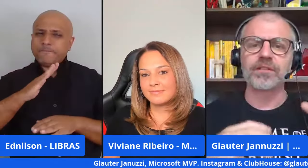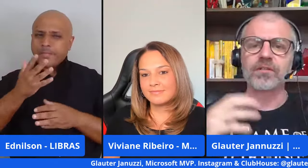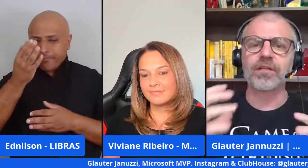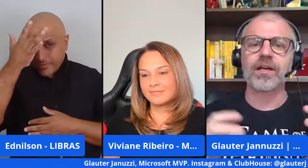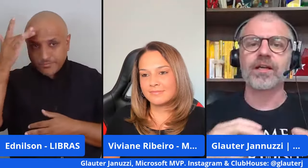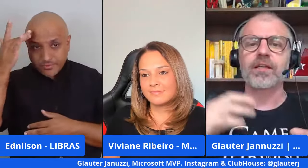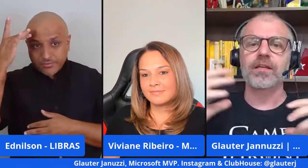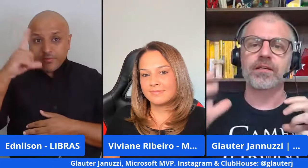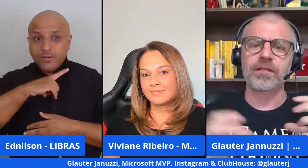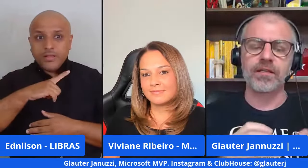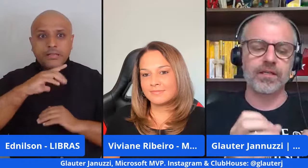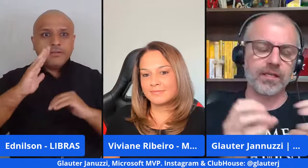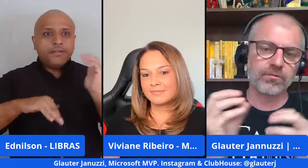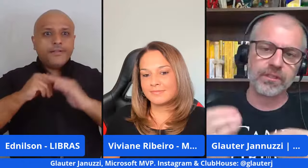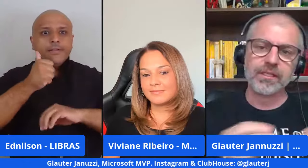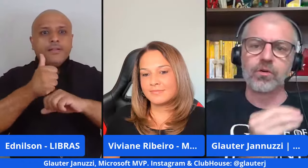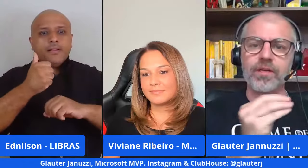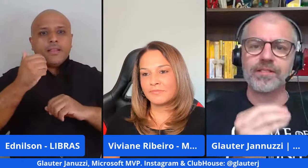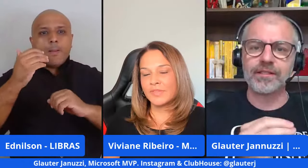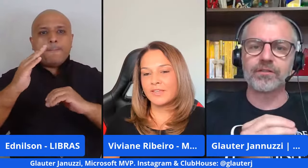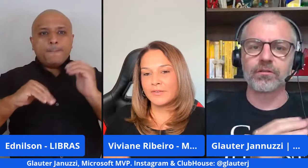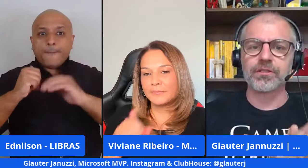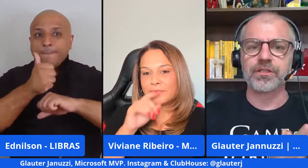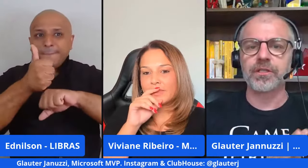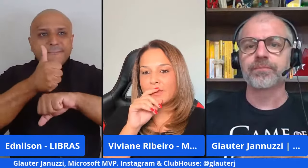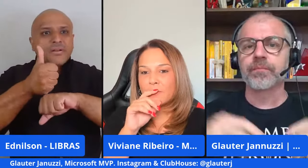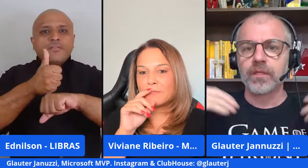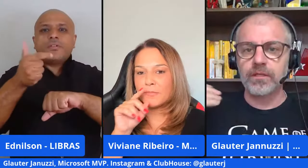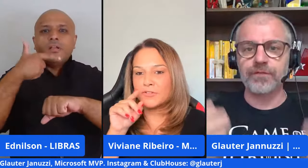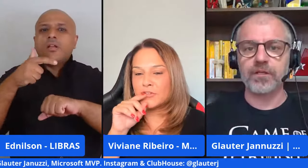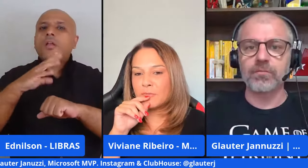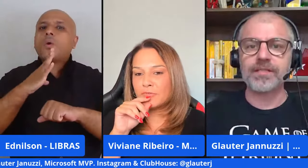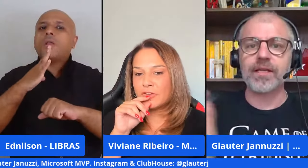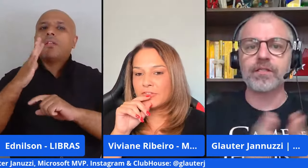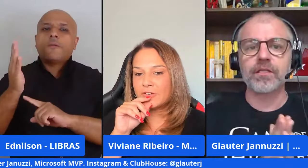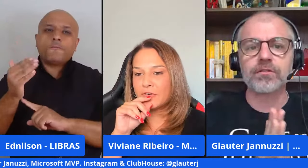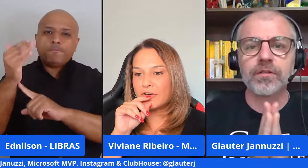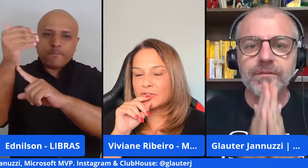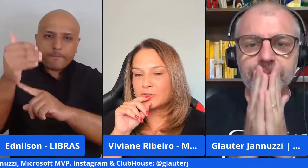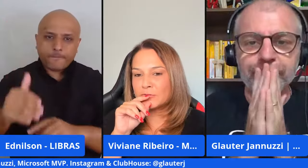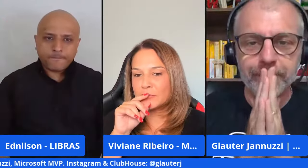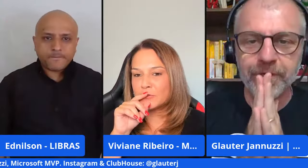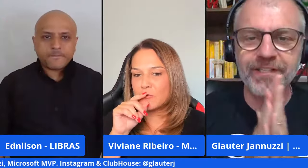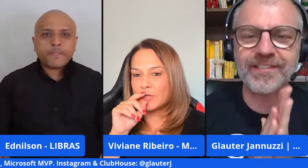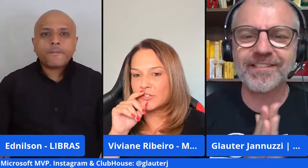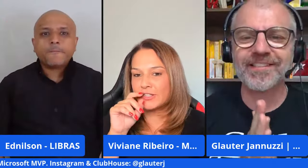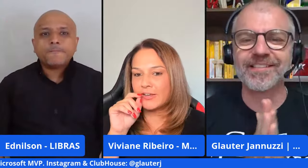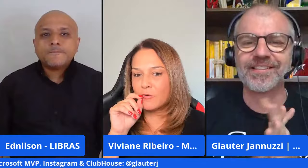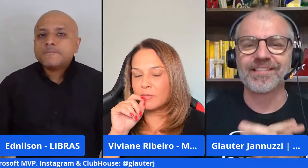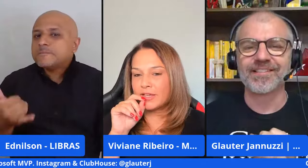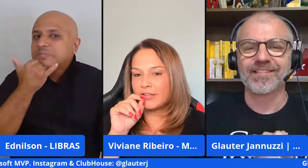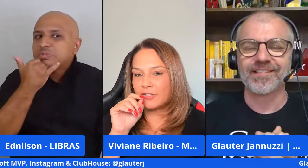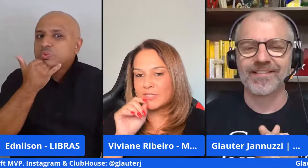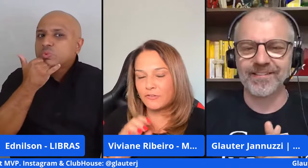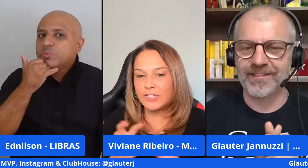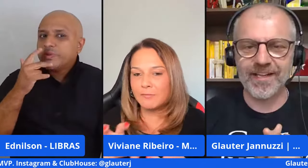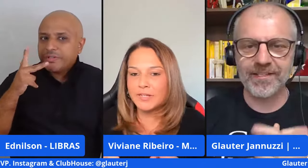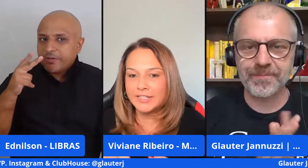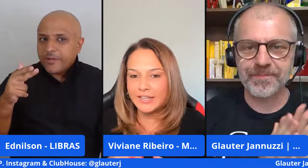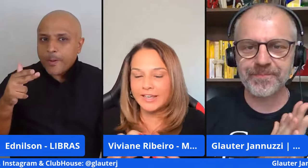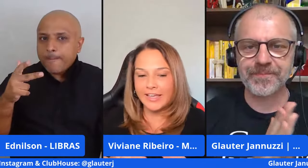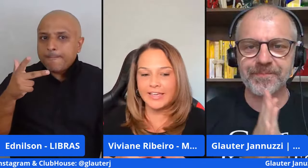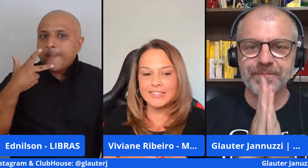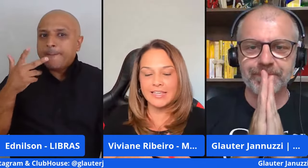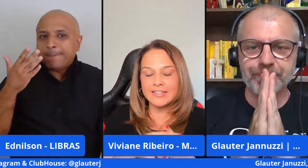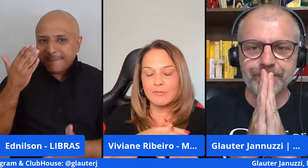estava se reinventando na carreira né e querendo conhecer a tecnologia enfim uma série de questões desculpa desculpa desculpa interromper mas eu não